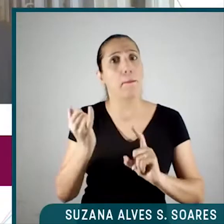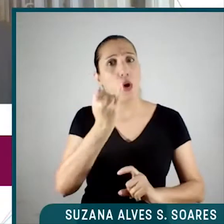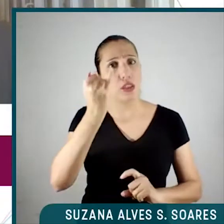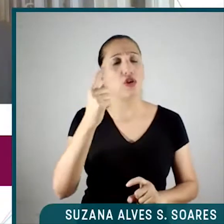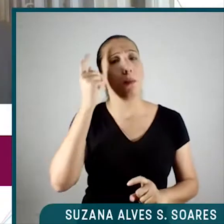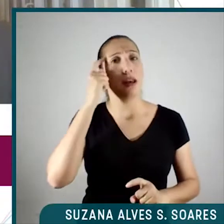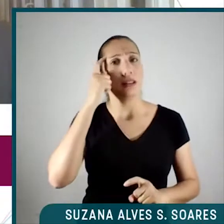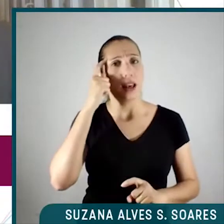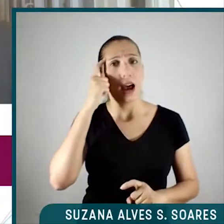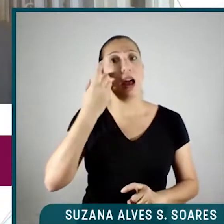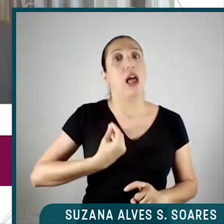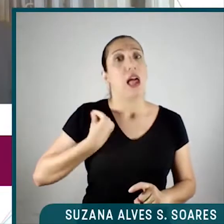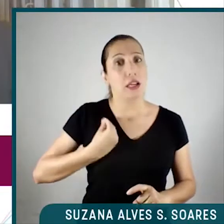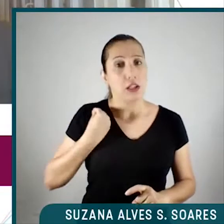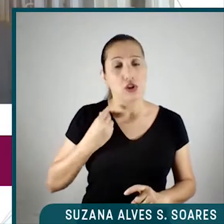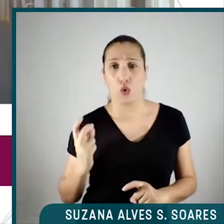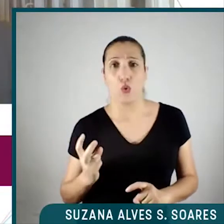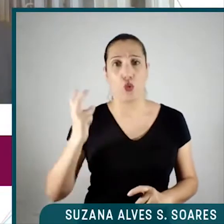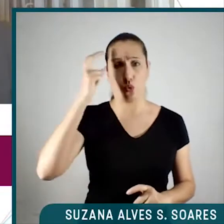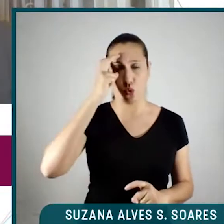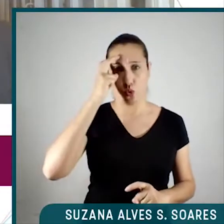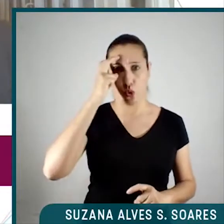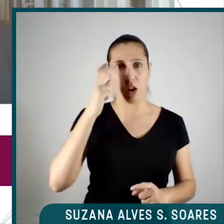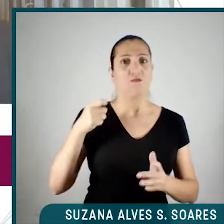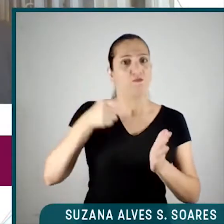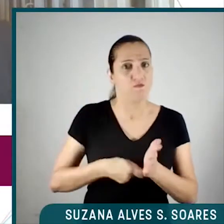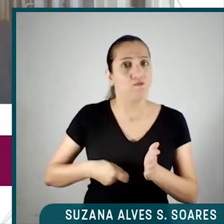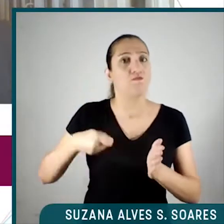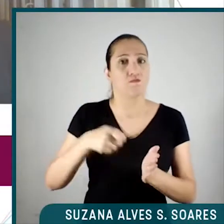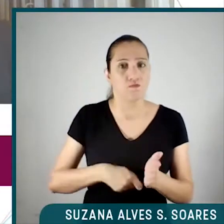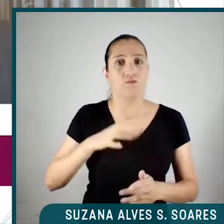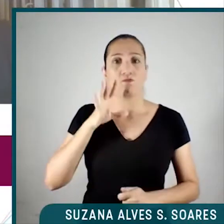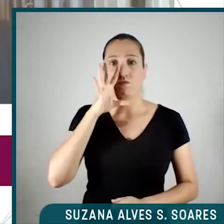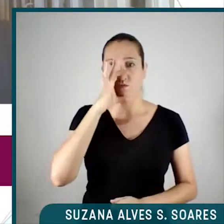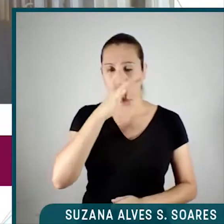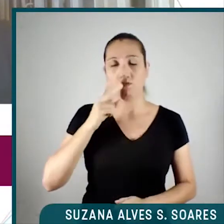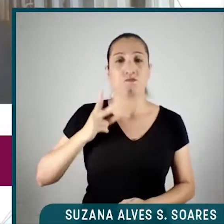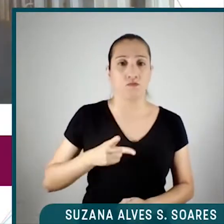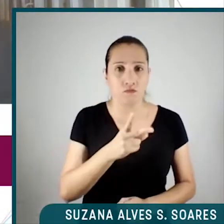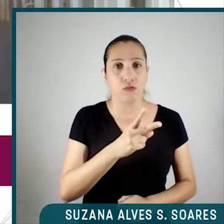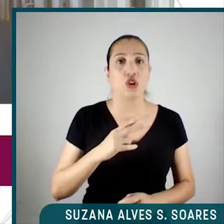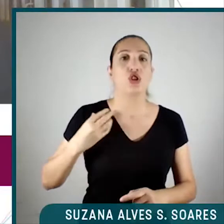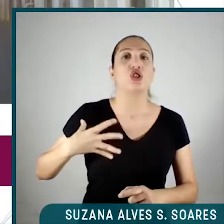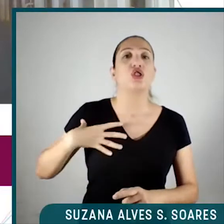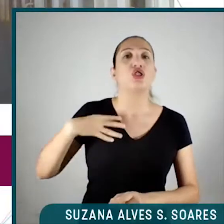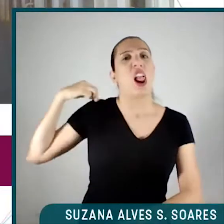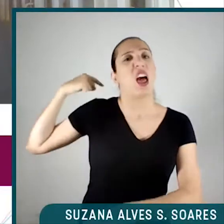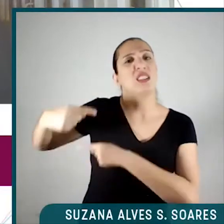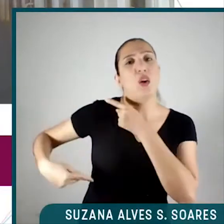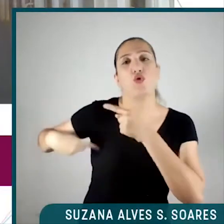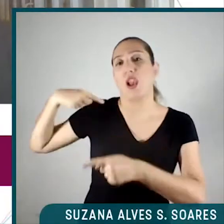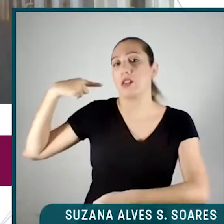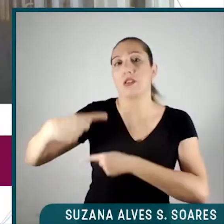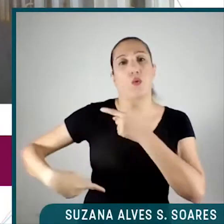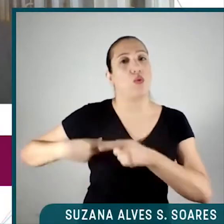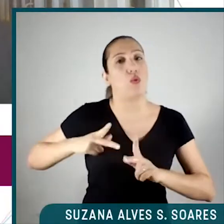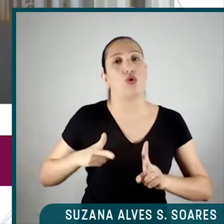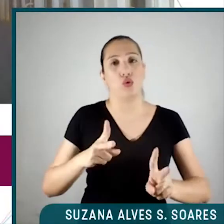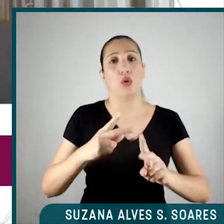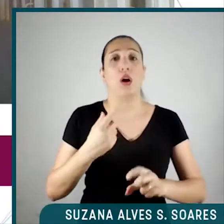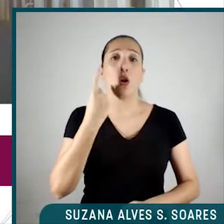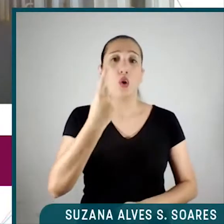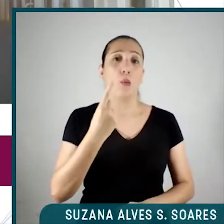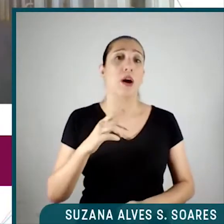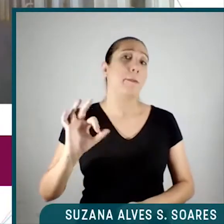existe uma cultura que persiste e que passa de geração em geração. Ou seja, conforme um policial, um novo